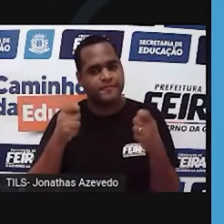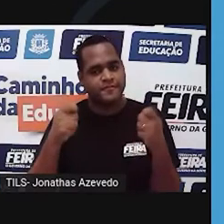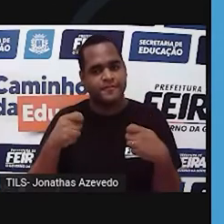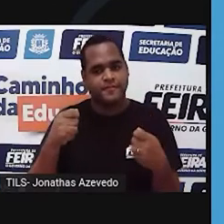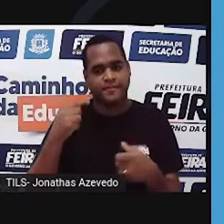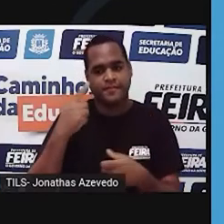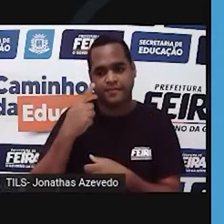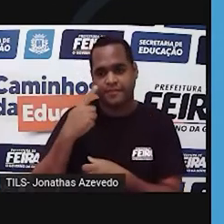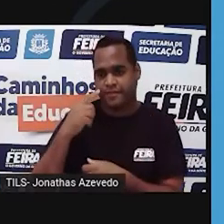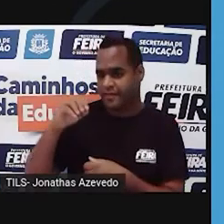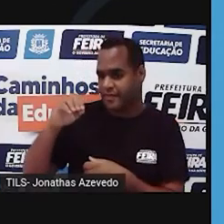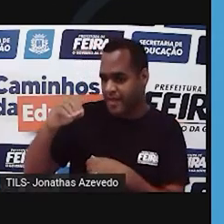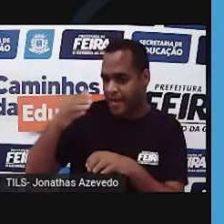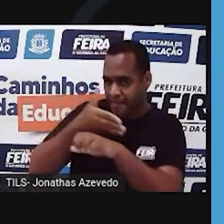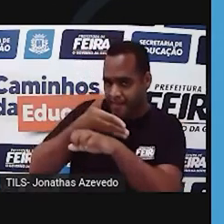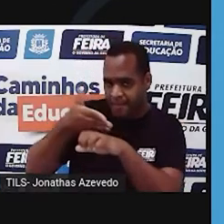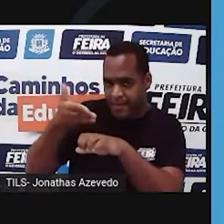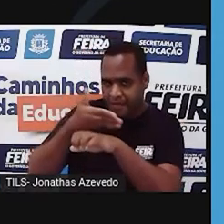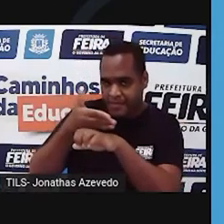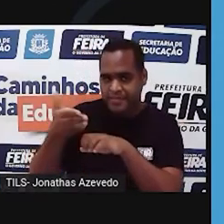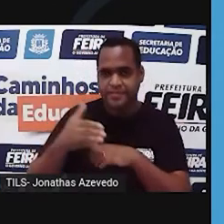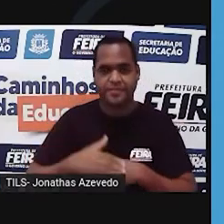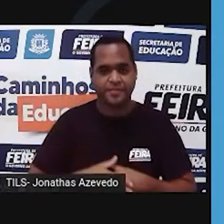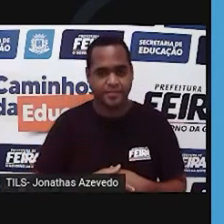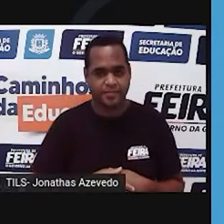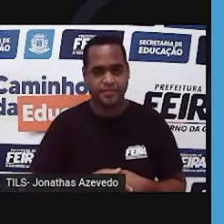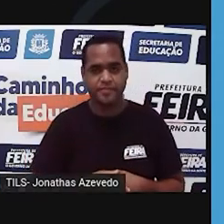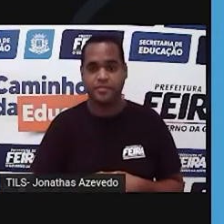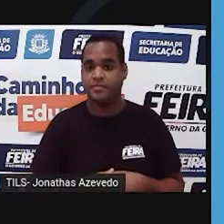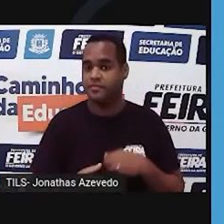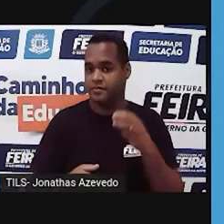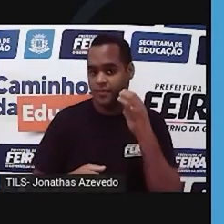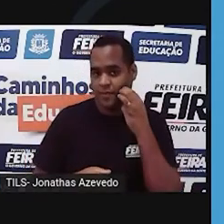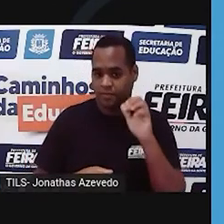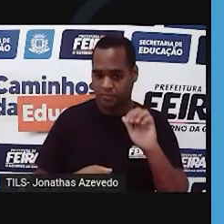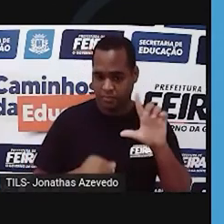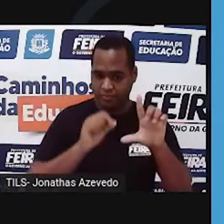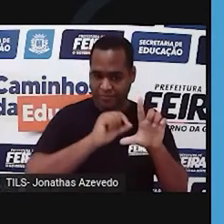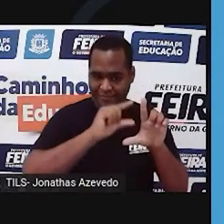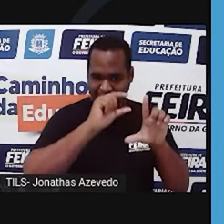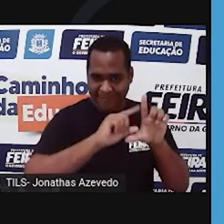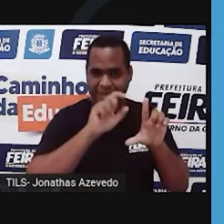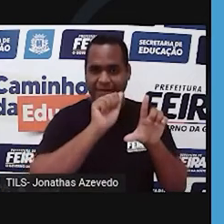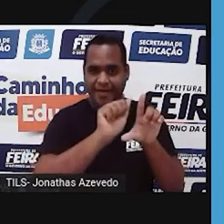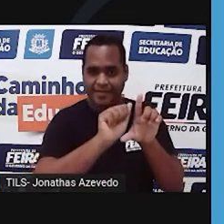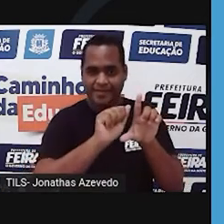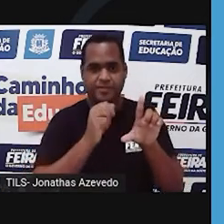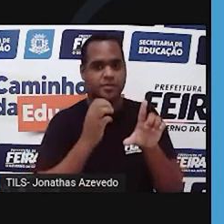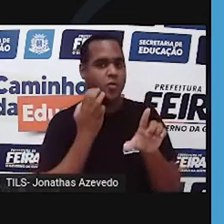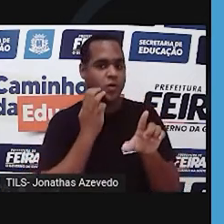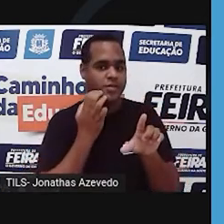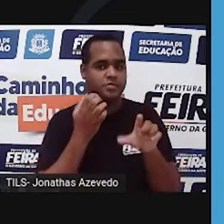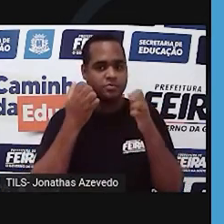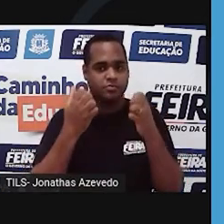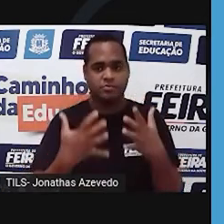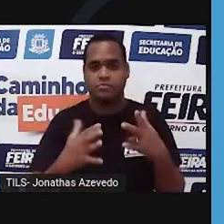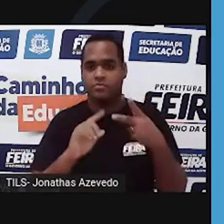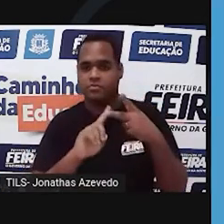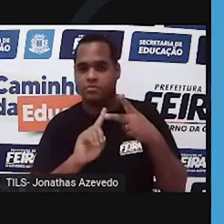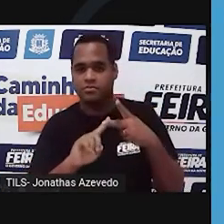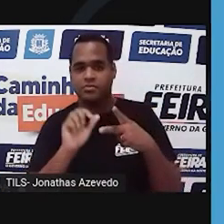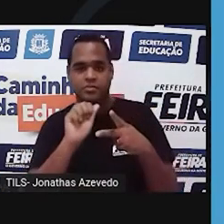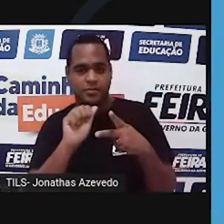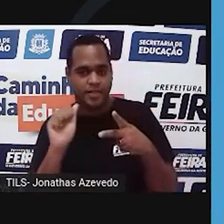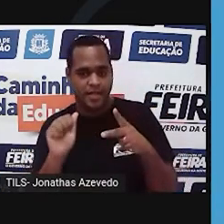determine a cor branca. Então, indivíduos asão, asão vão apresentar a flor roxa, indivíduos asinho, asinho vão